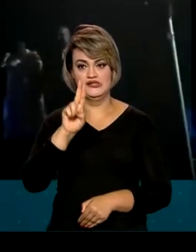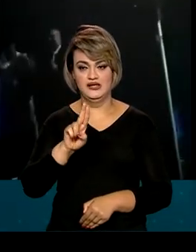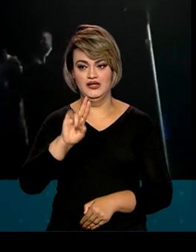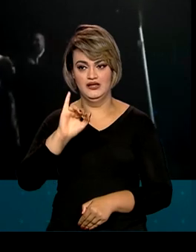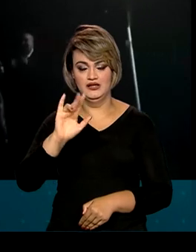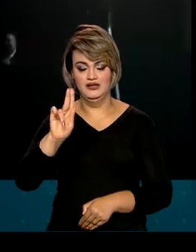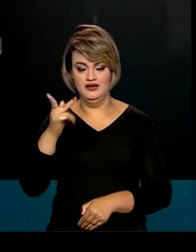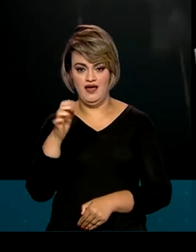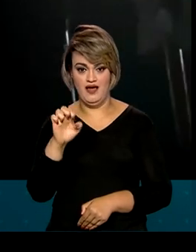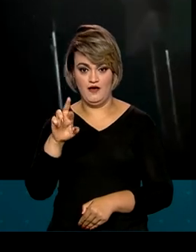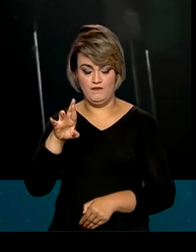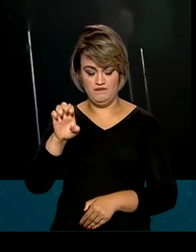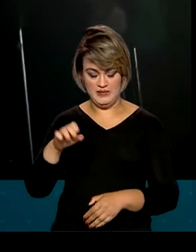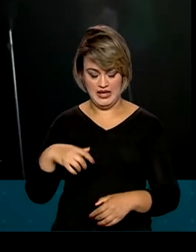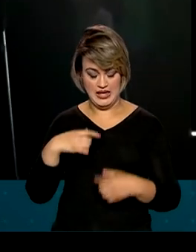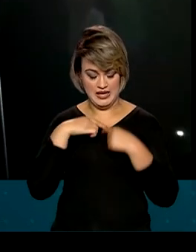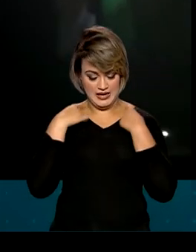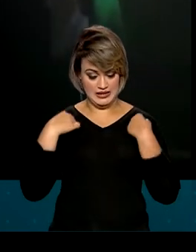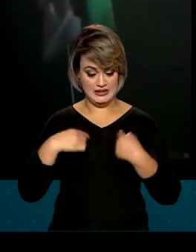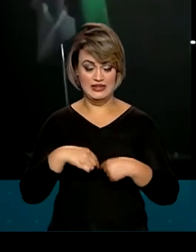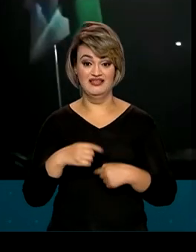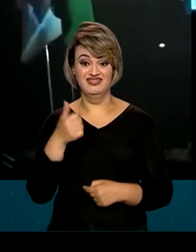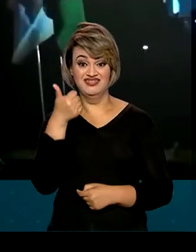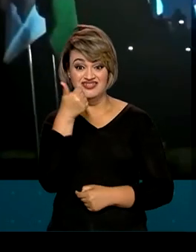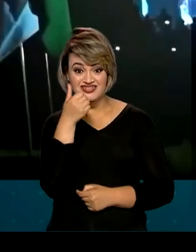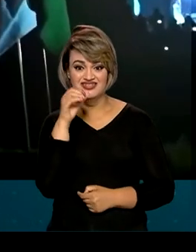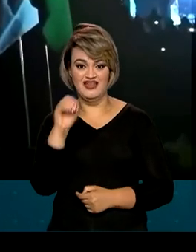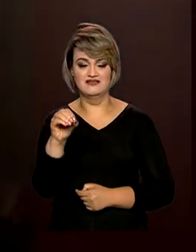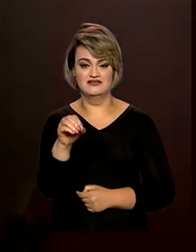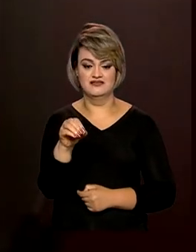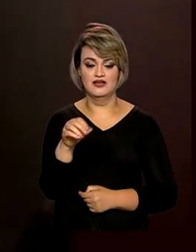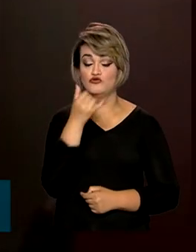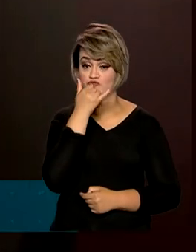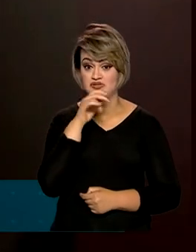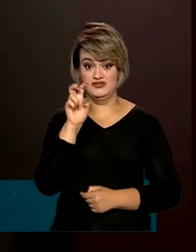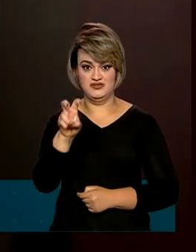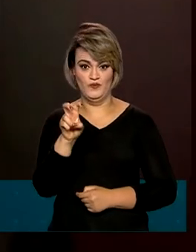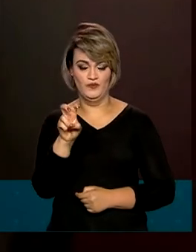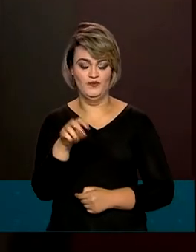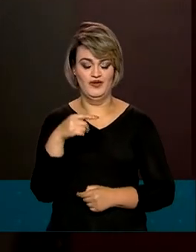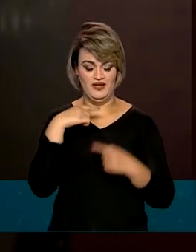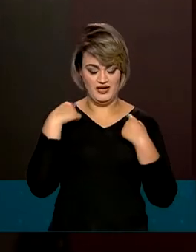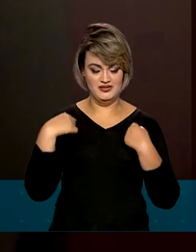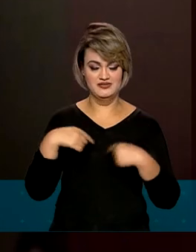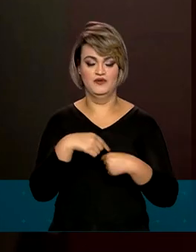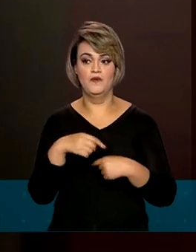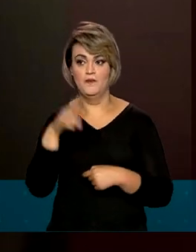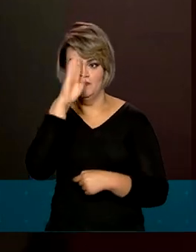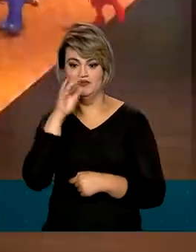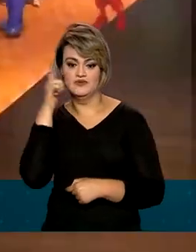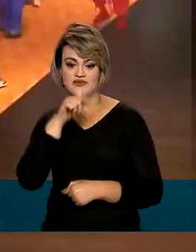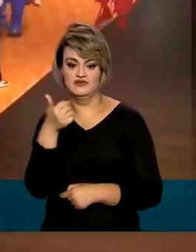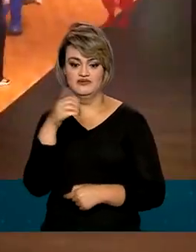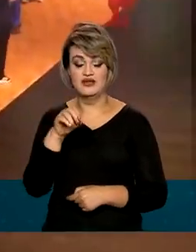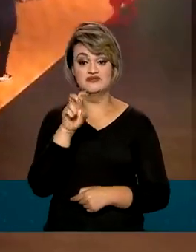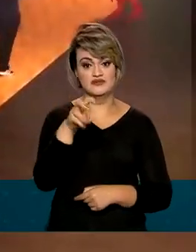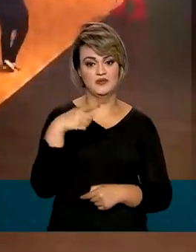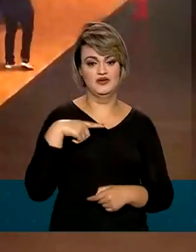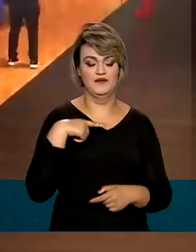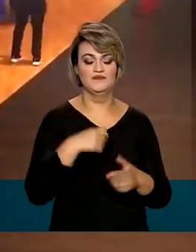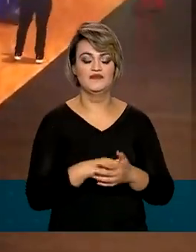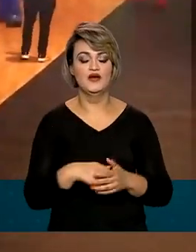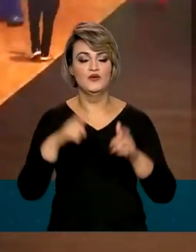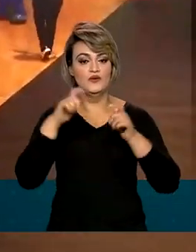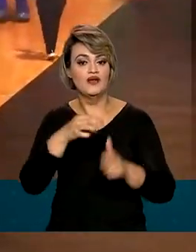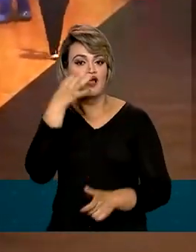cinco das dez medalhas conquistadas pelo Brasil até hoje na história das Surdo Olimpíadas de Verão. Em Caxias do